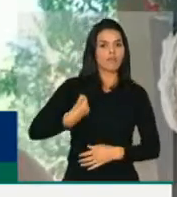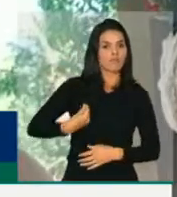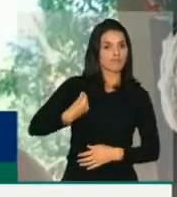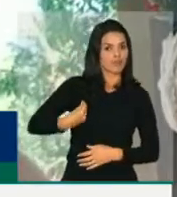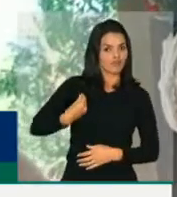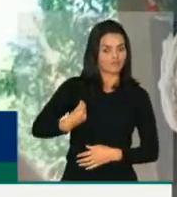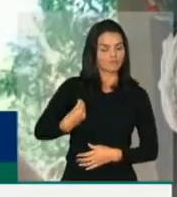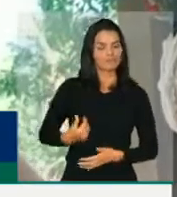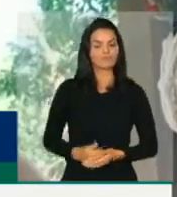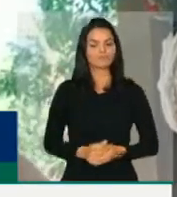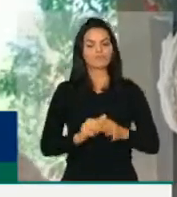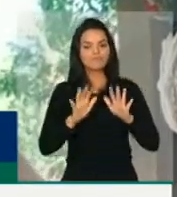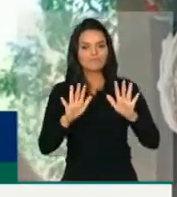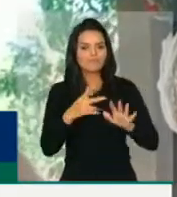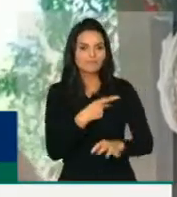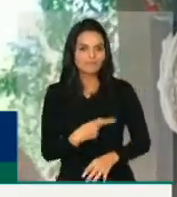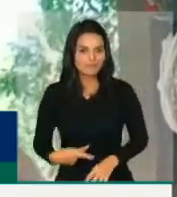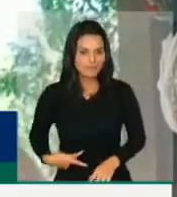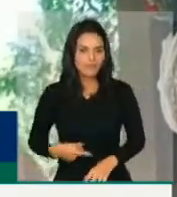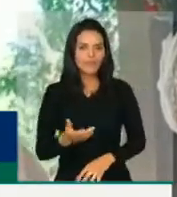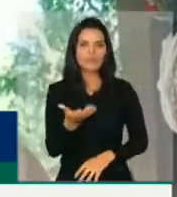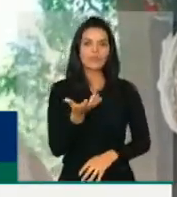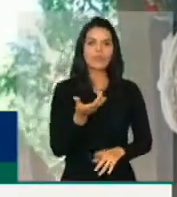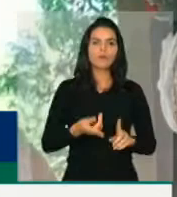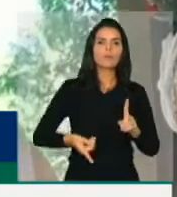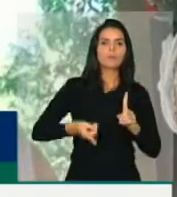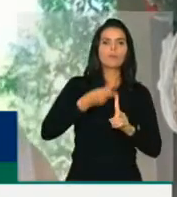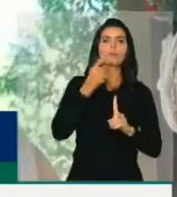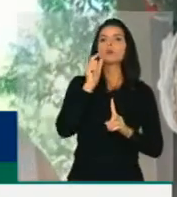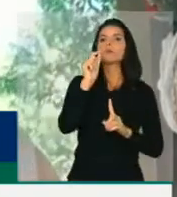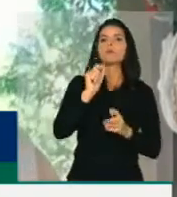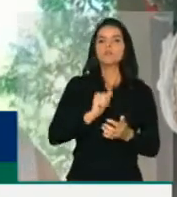Senhor presidente, quero, em primeiro lugar,